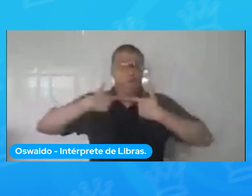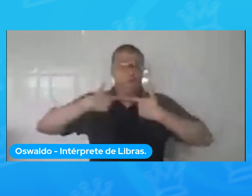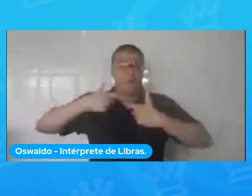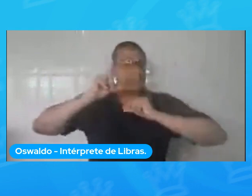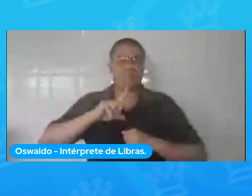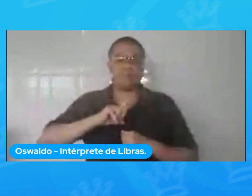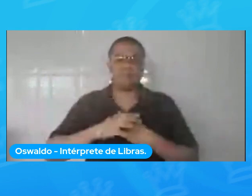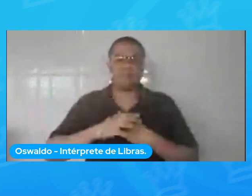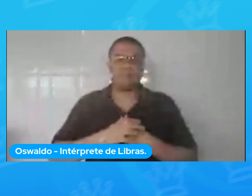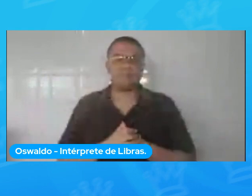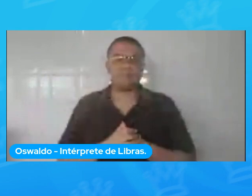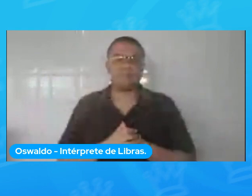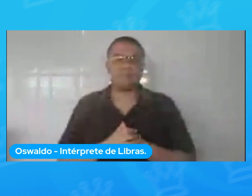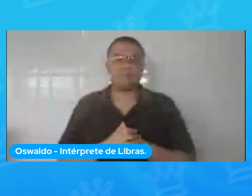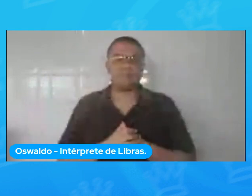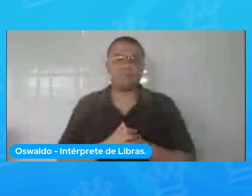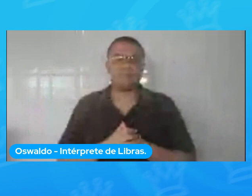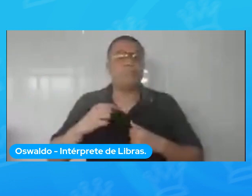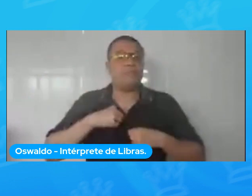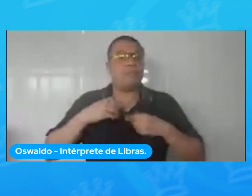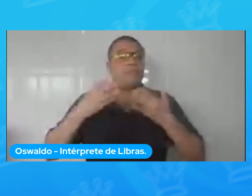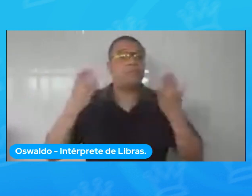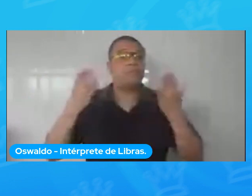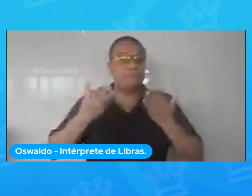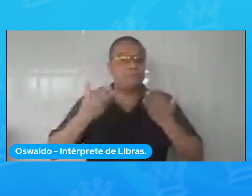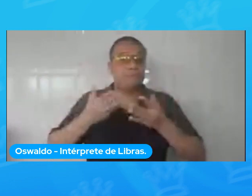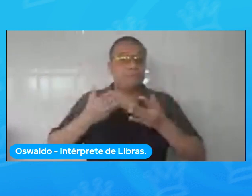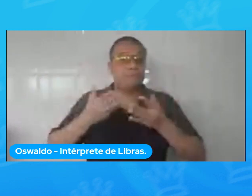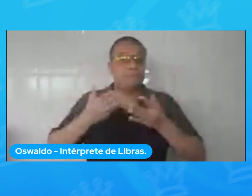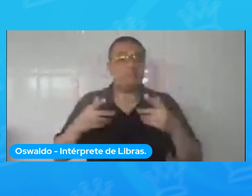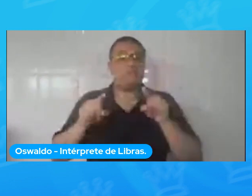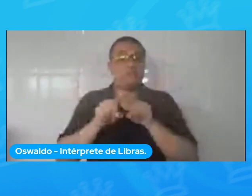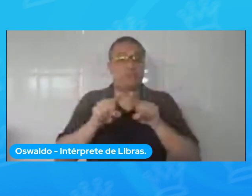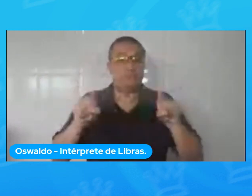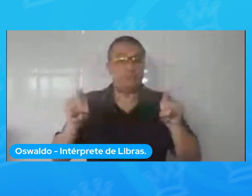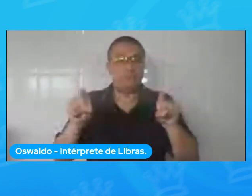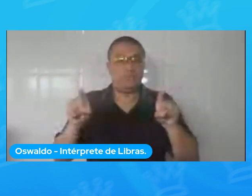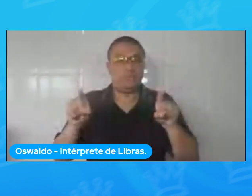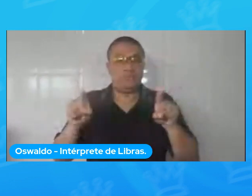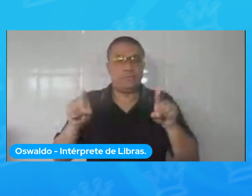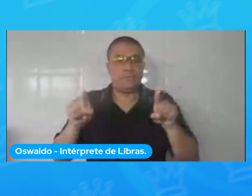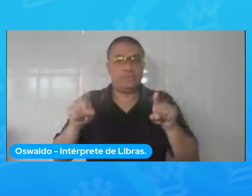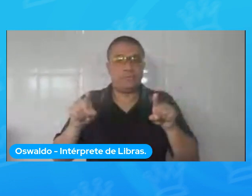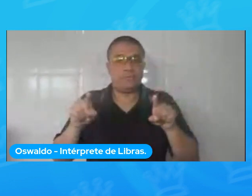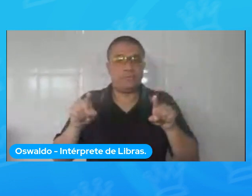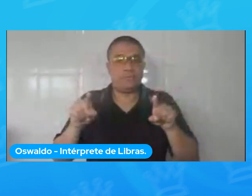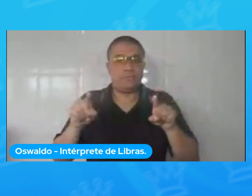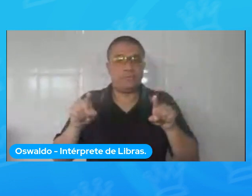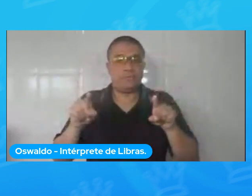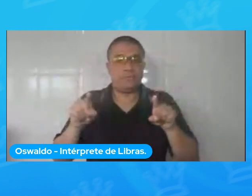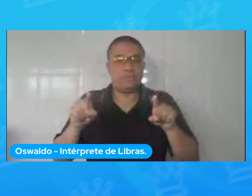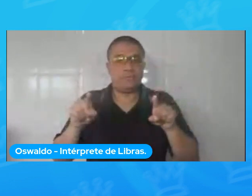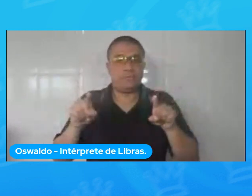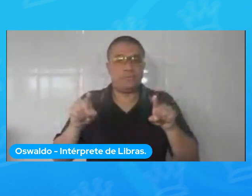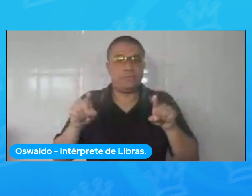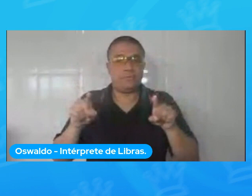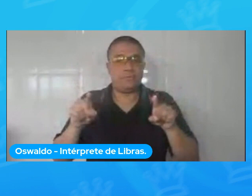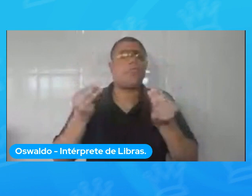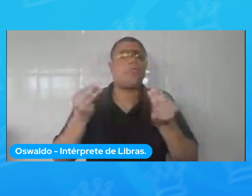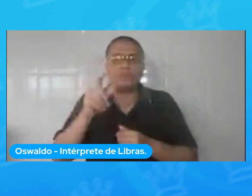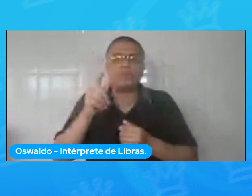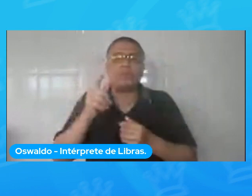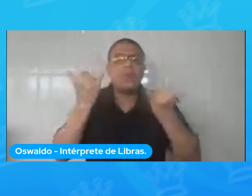um pouco sobre como a gente consegue extrair informações de faces, principalmente informações